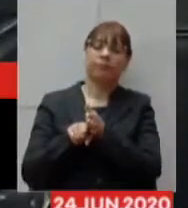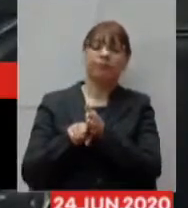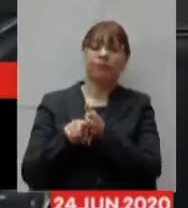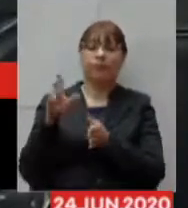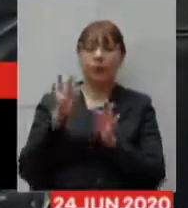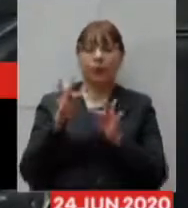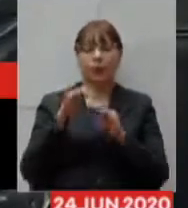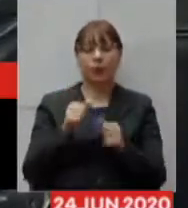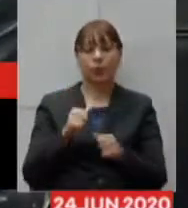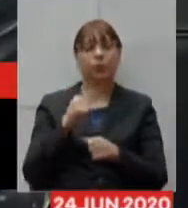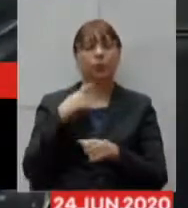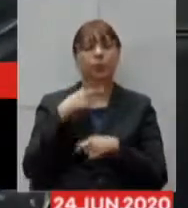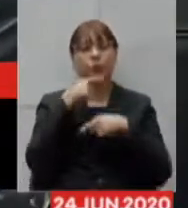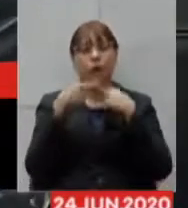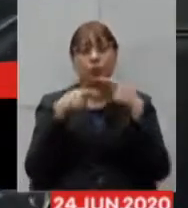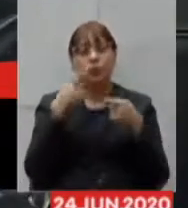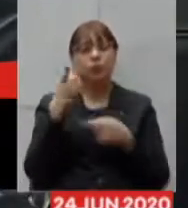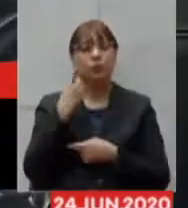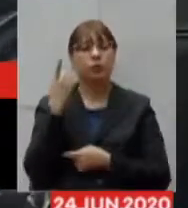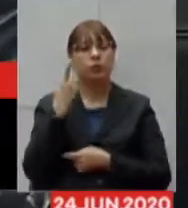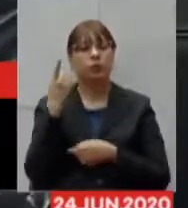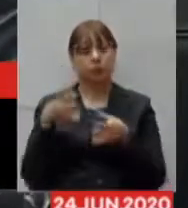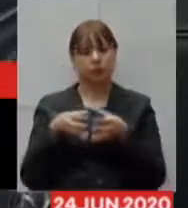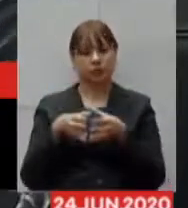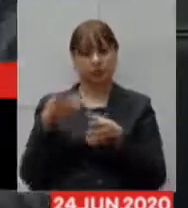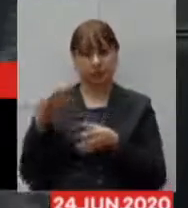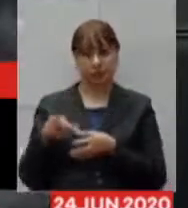comissão, pelo prazo de cinco minutos.